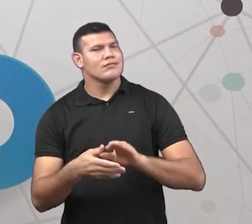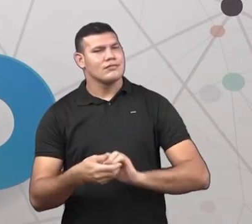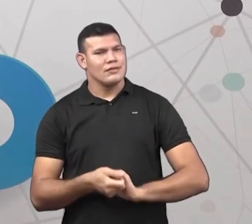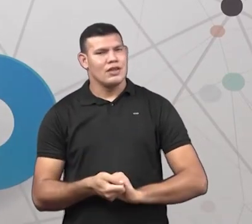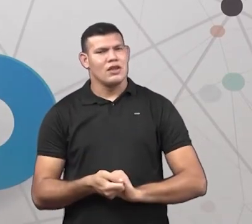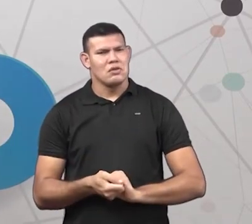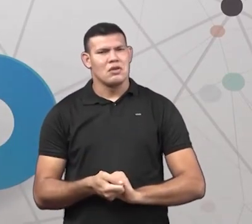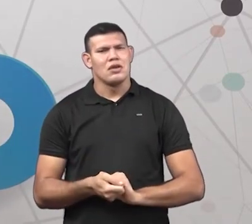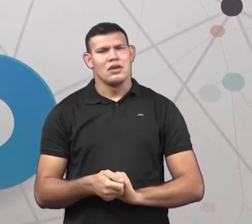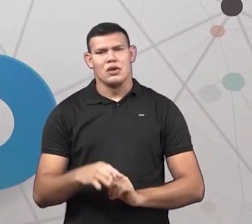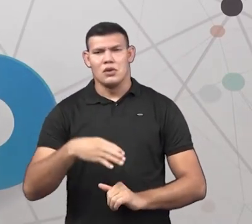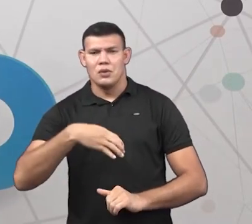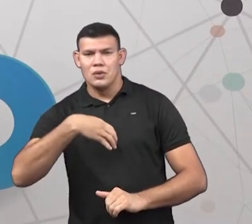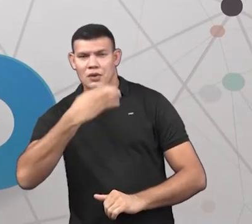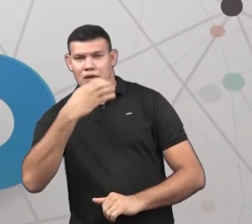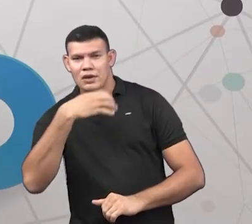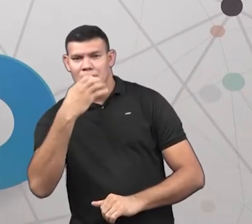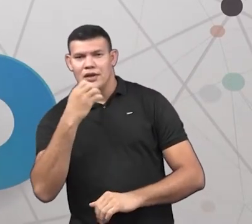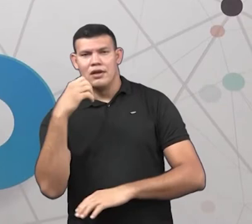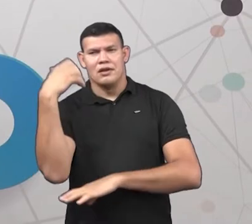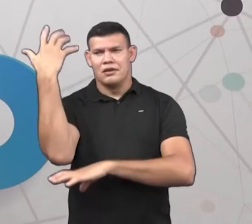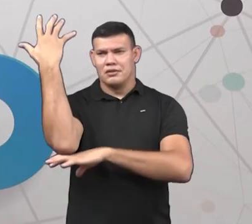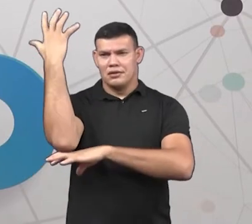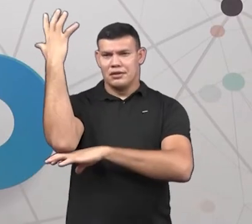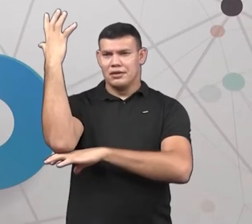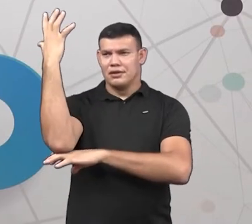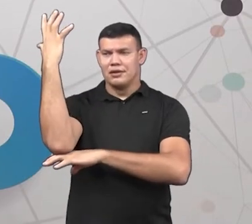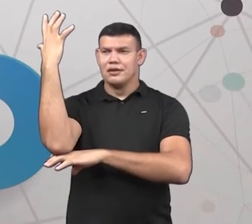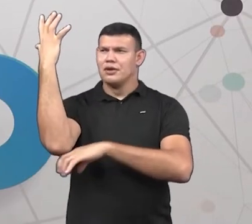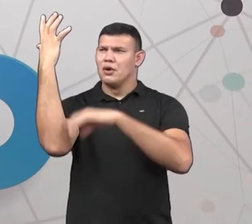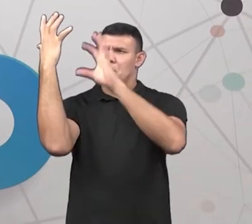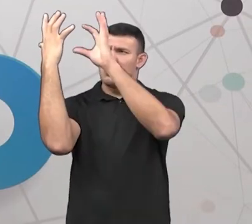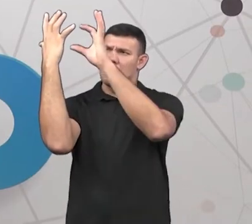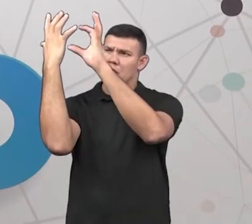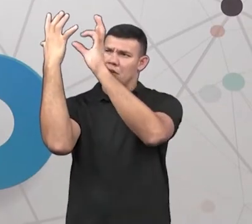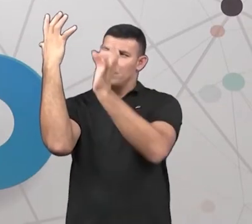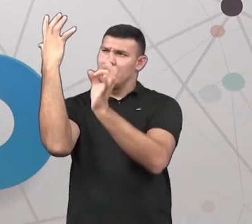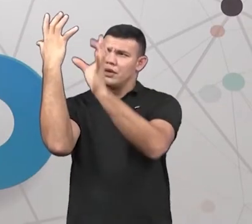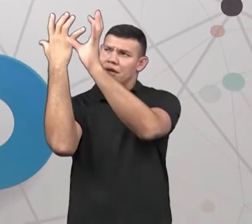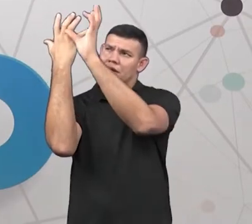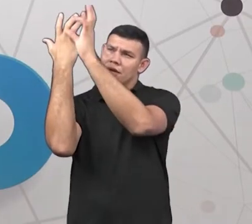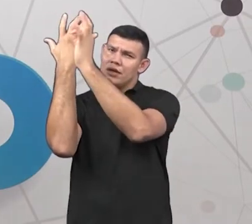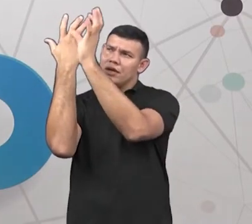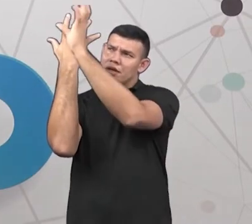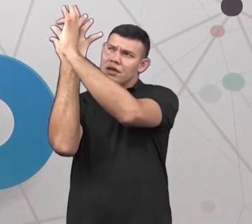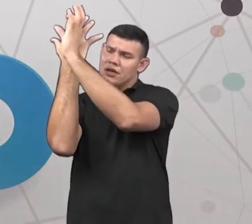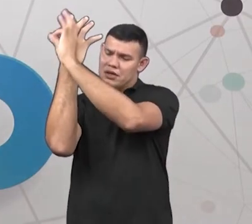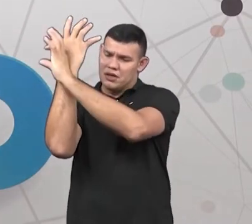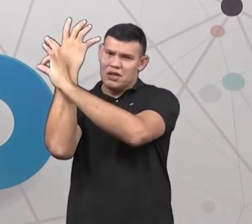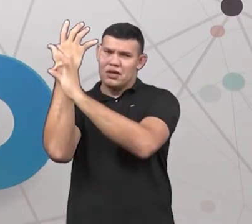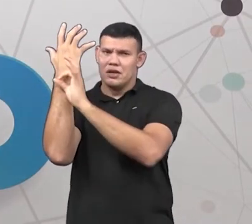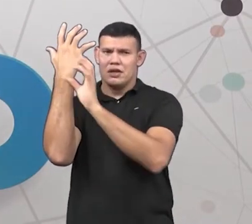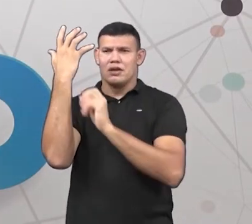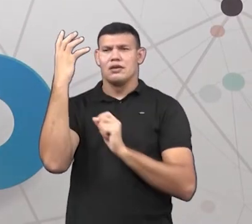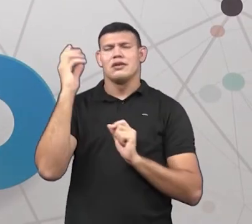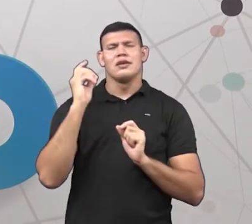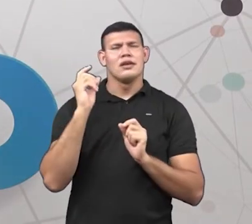feita de um fruto. De uma árvore que gerou um fruto, né? Que teve um fruto. E ela foi feita, Ela tem até, ó.